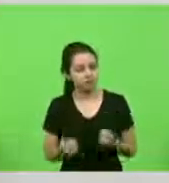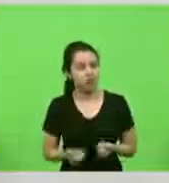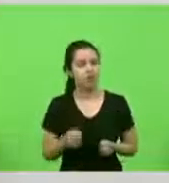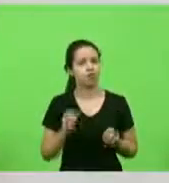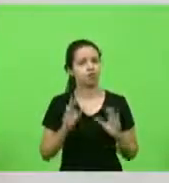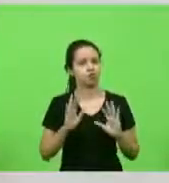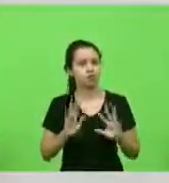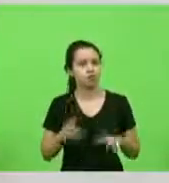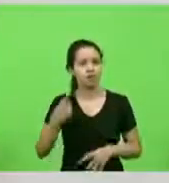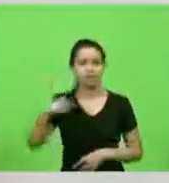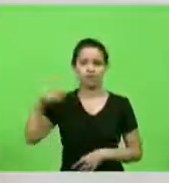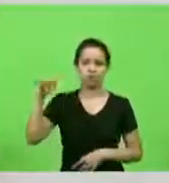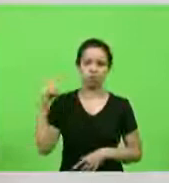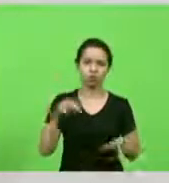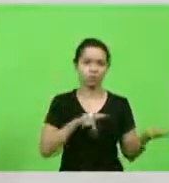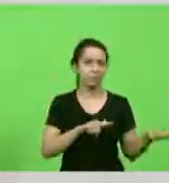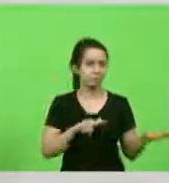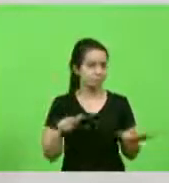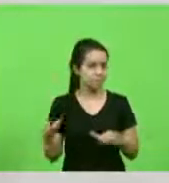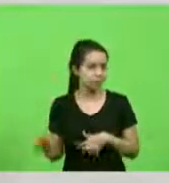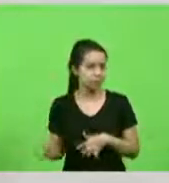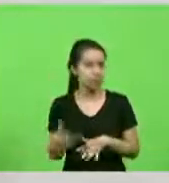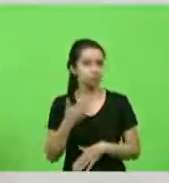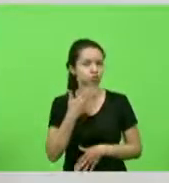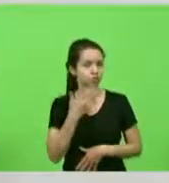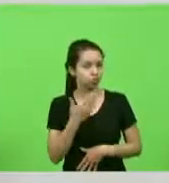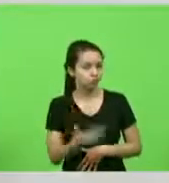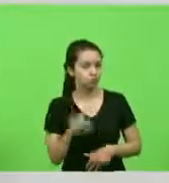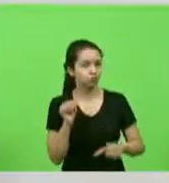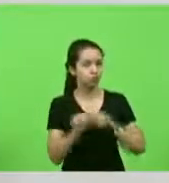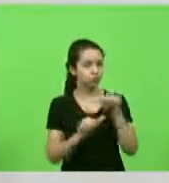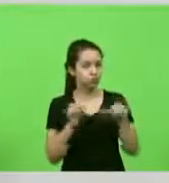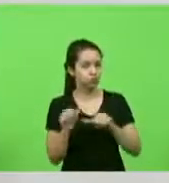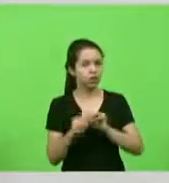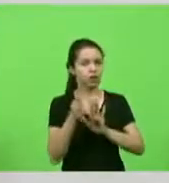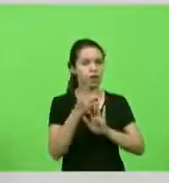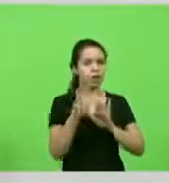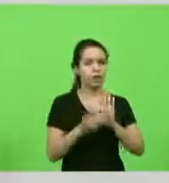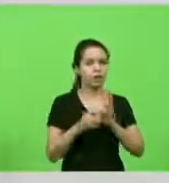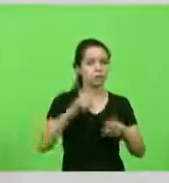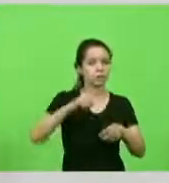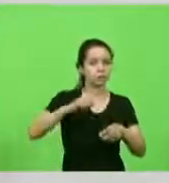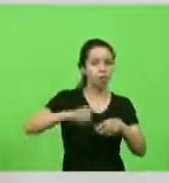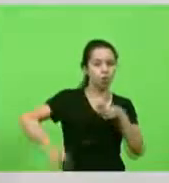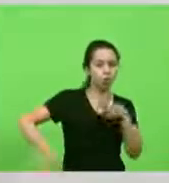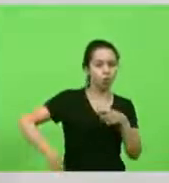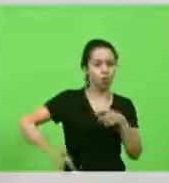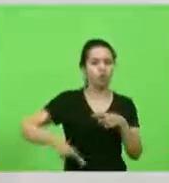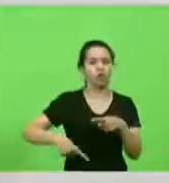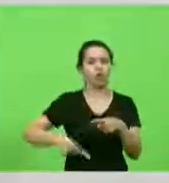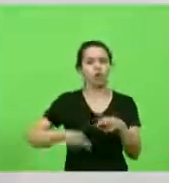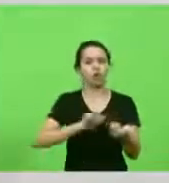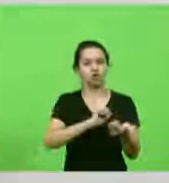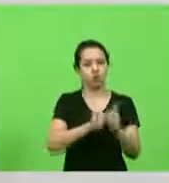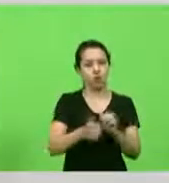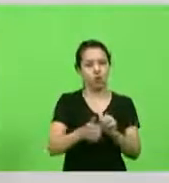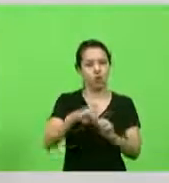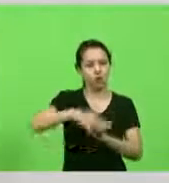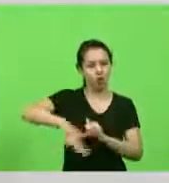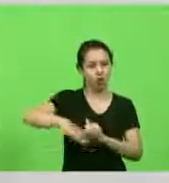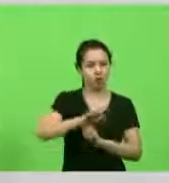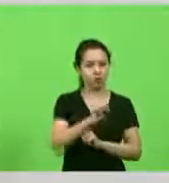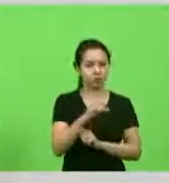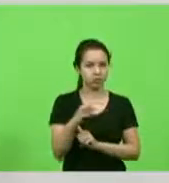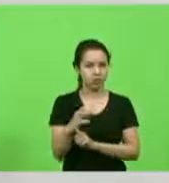passada solicitando a revisão do decreto que proibia a prática de esportes em Santa Catarina o governo reviu isso